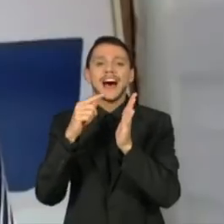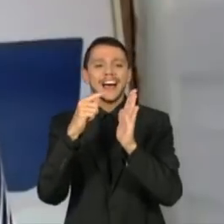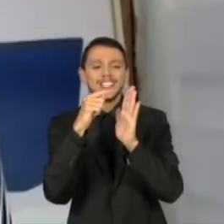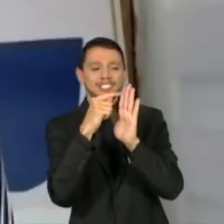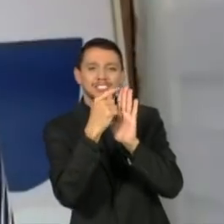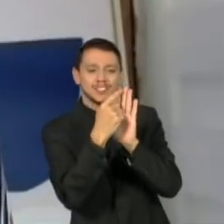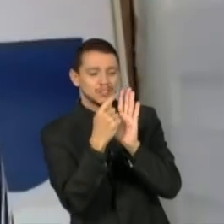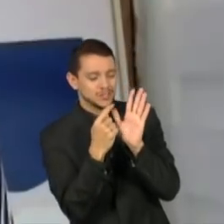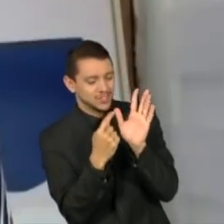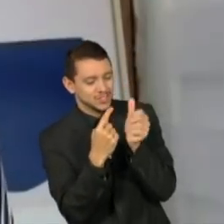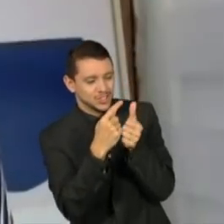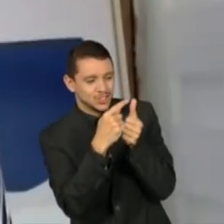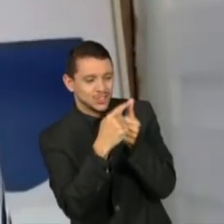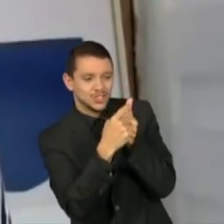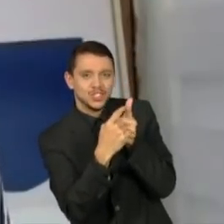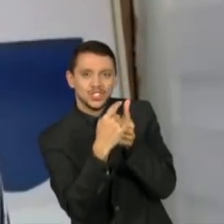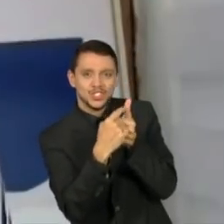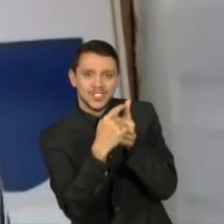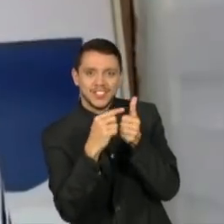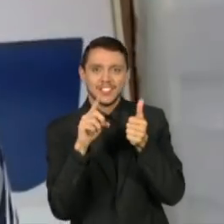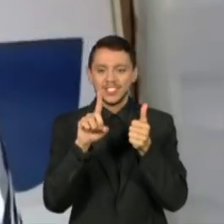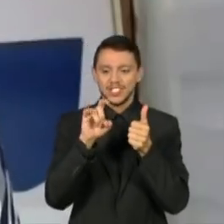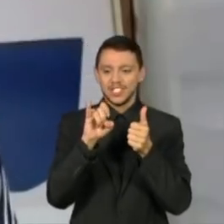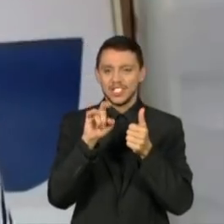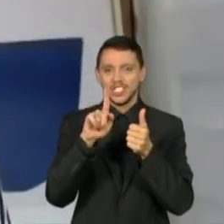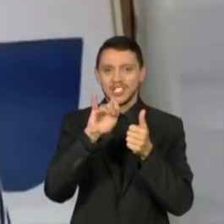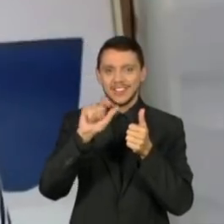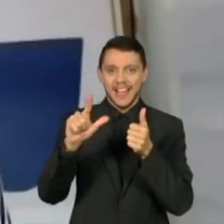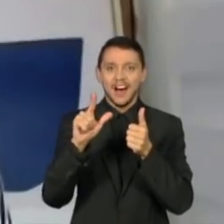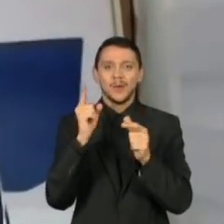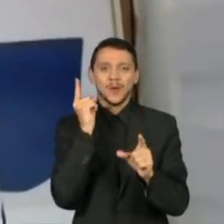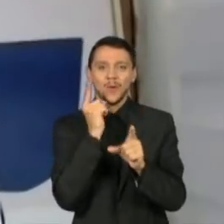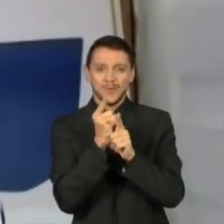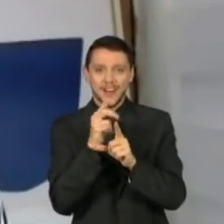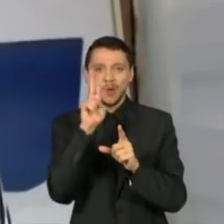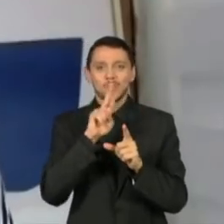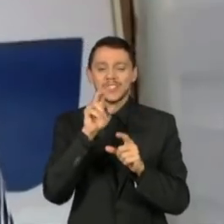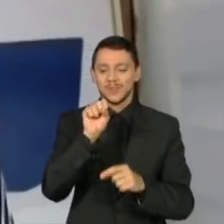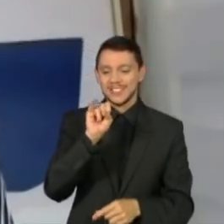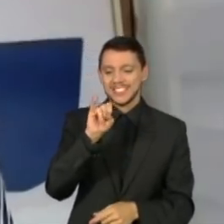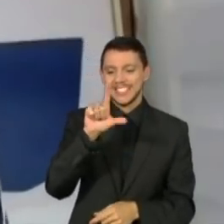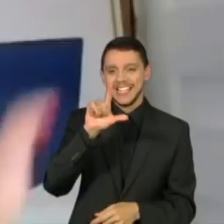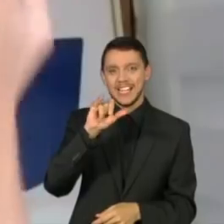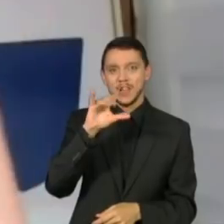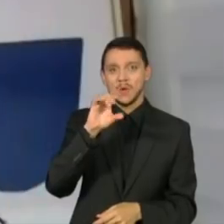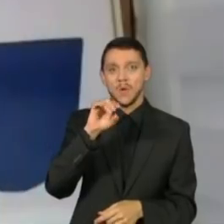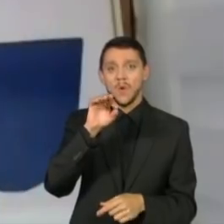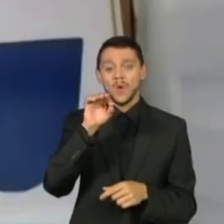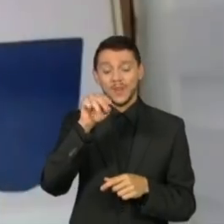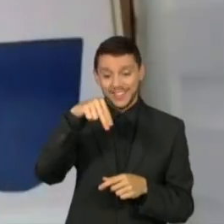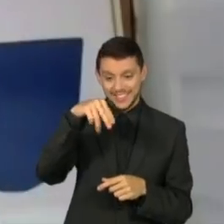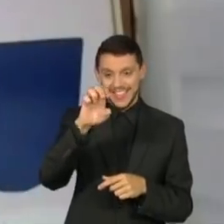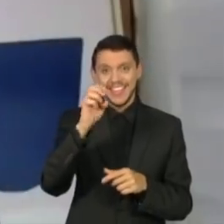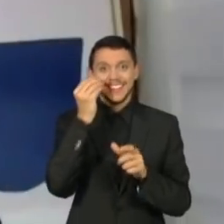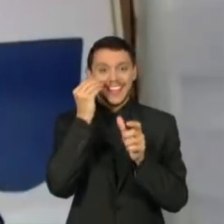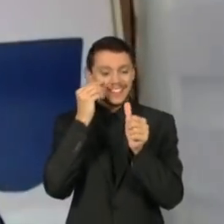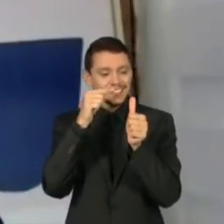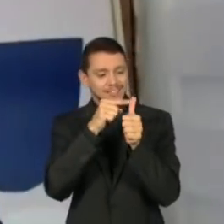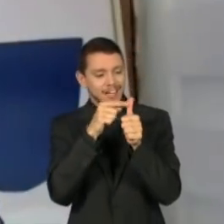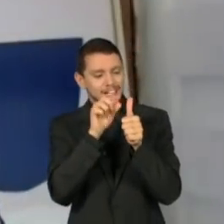fazer dessa pele uma espécie de luva epidérmica. Então, eles calçaram essa pele na própria mão,